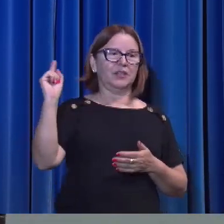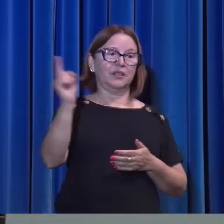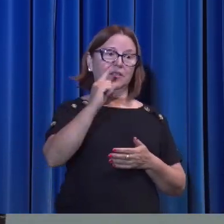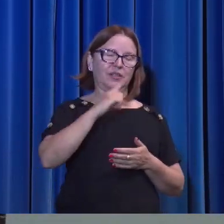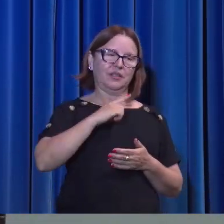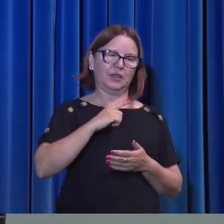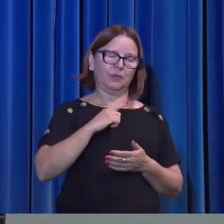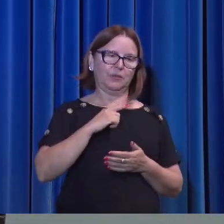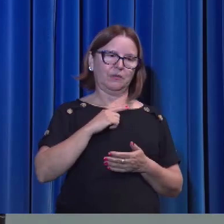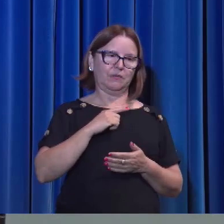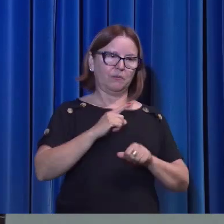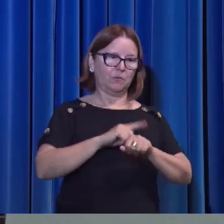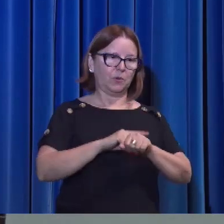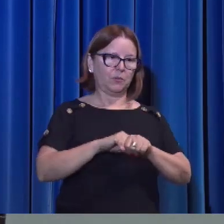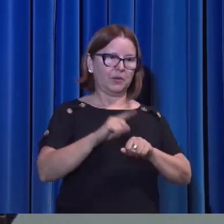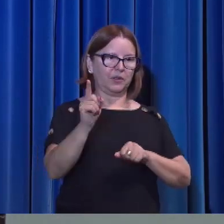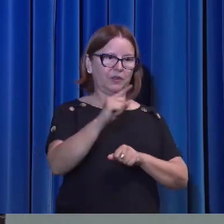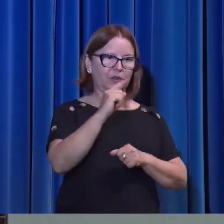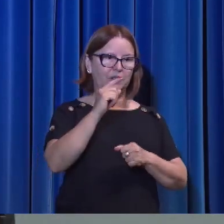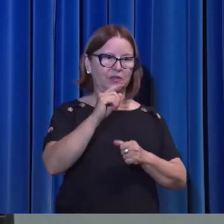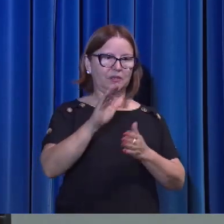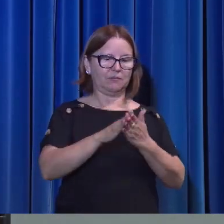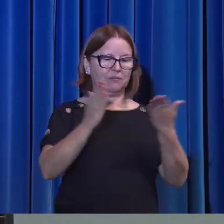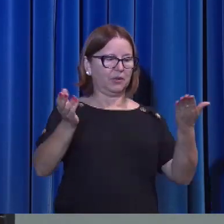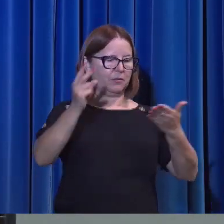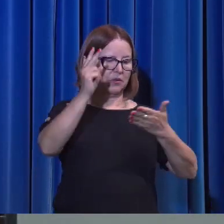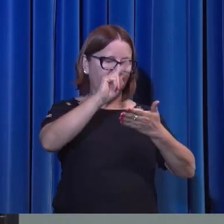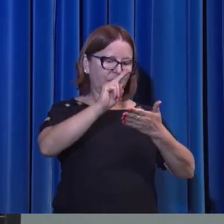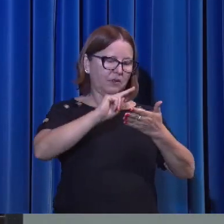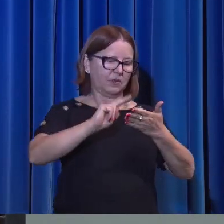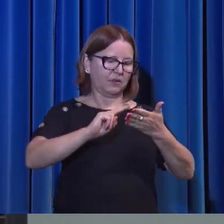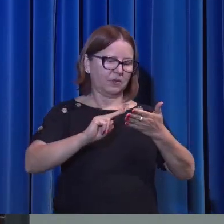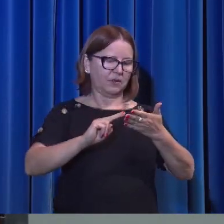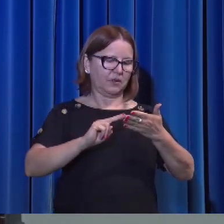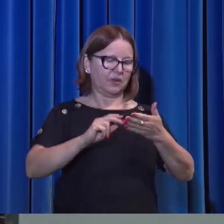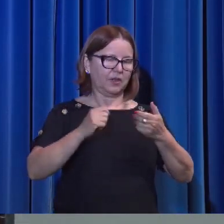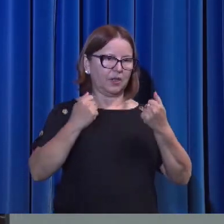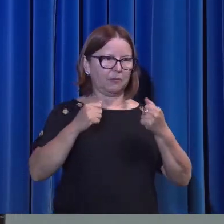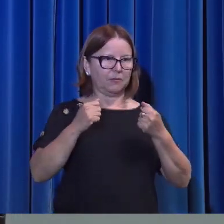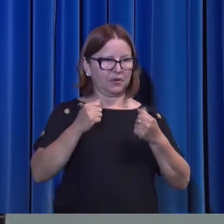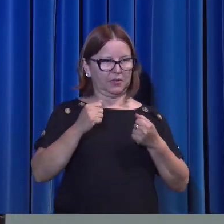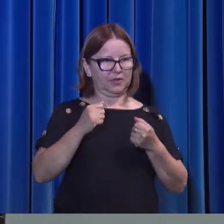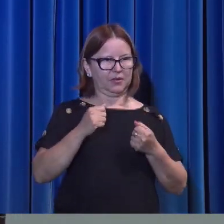lemos a palavra, nós precisamos ouvir o sotaque do Espírito Santo.